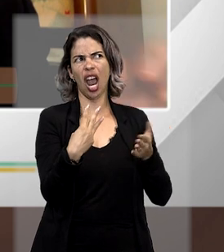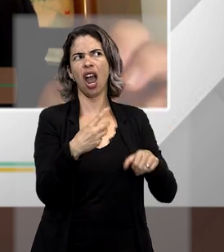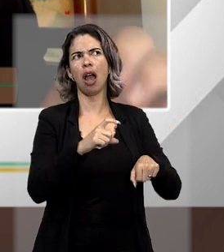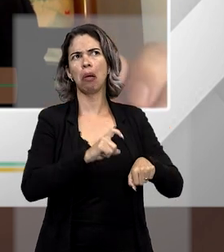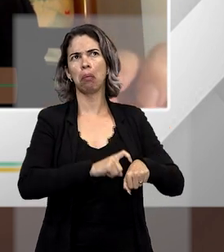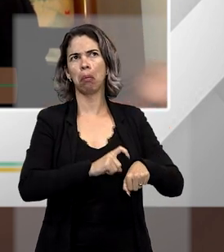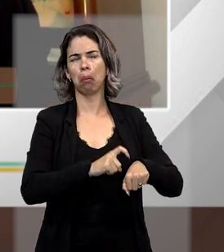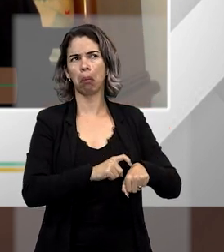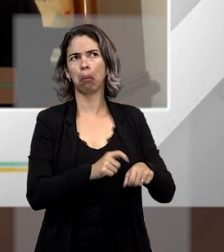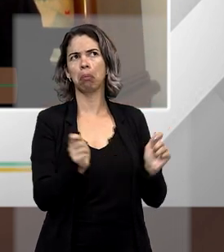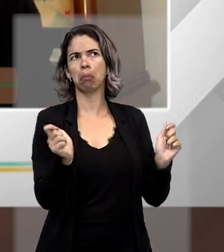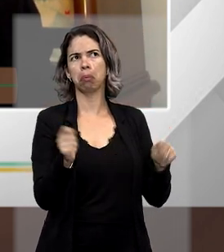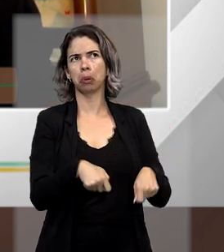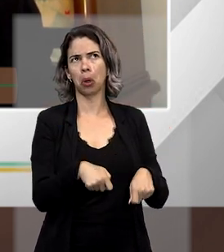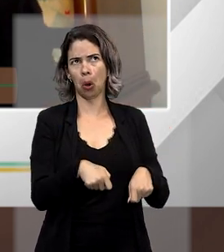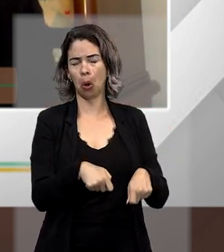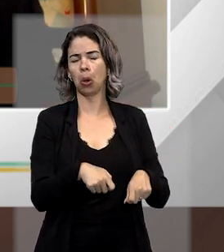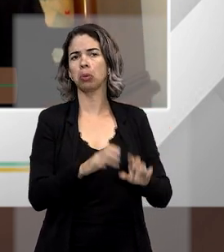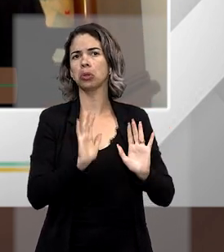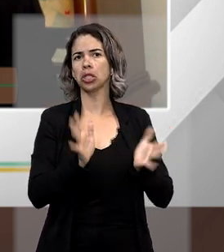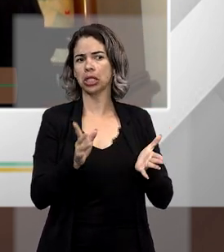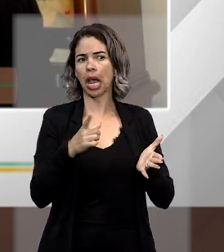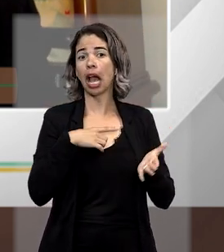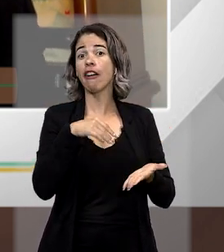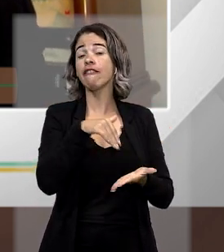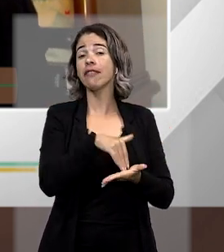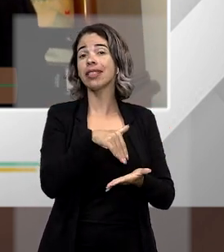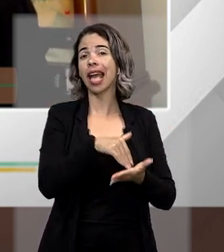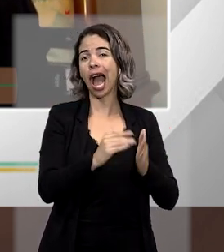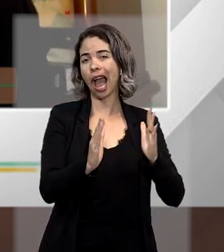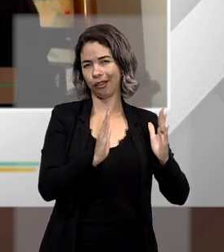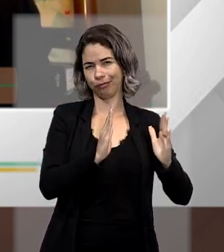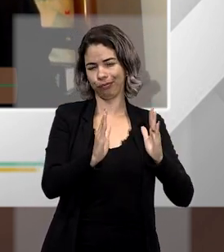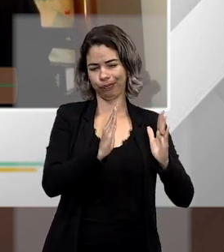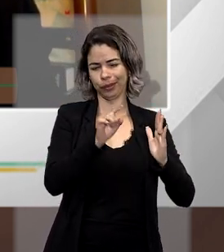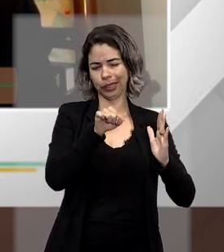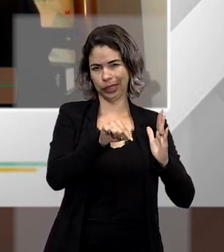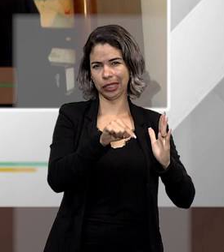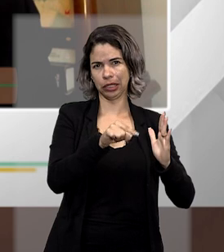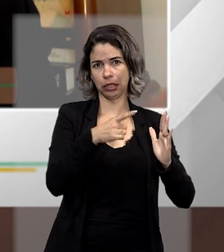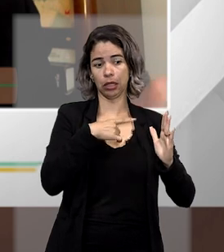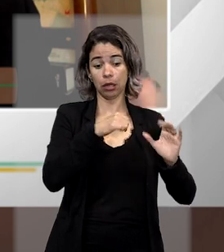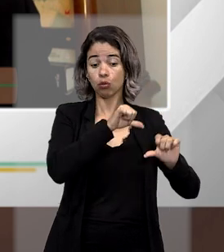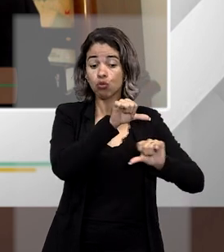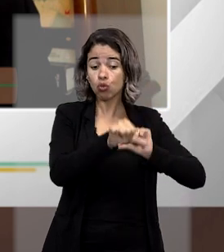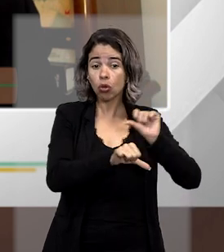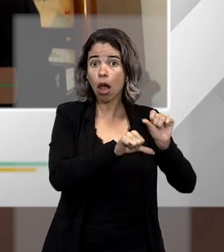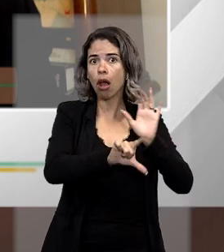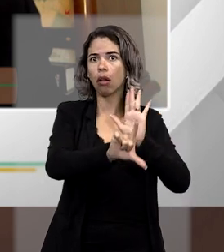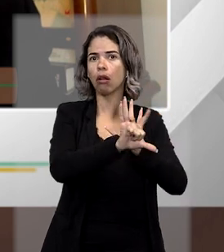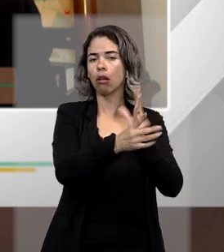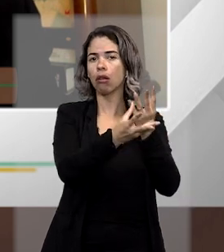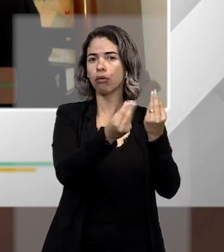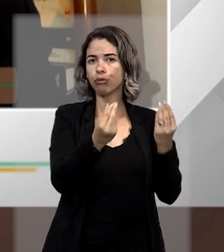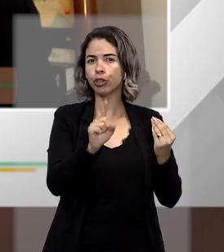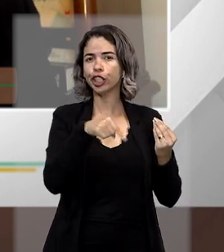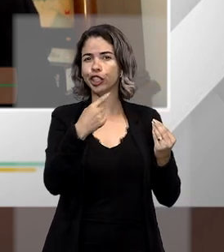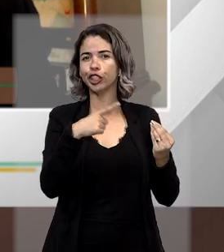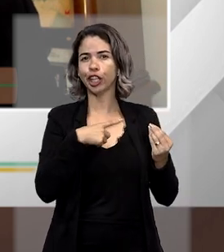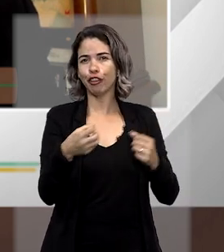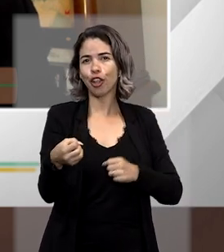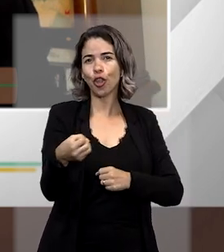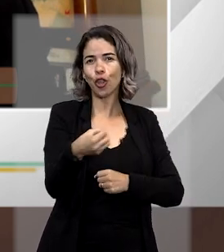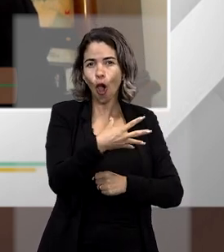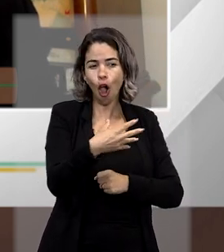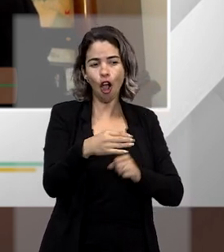Então, já era um momento, o final ali daquele regime. E era um momento de muita mudança legislativa. Foi o momento